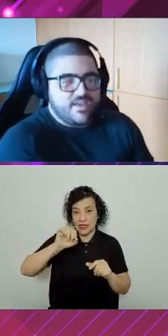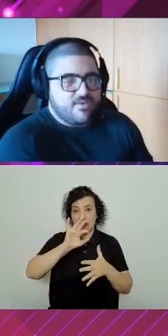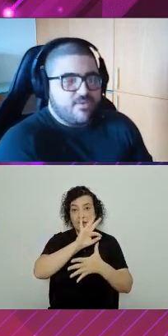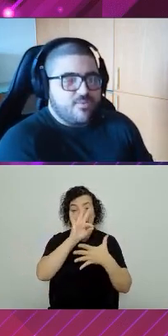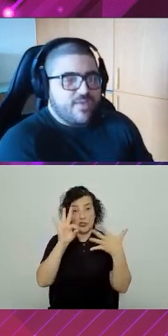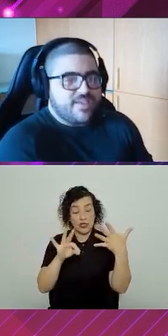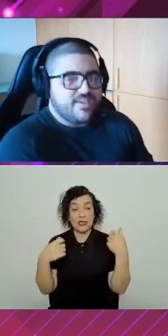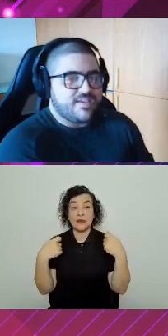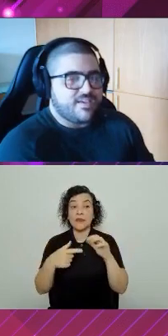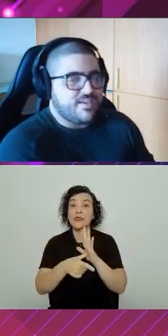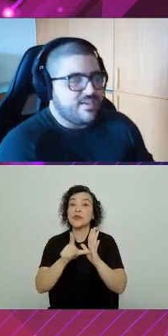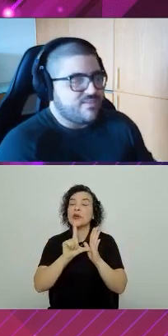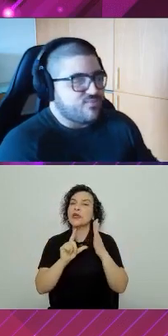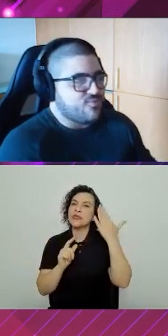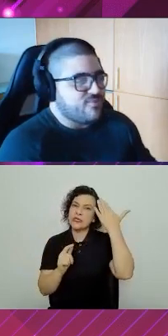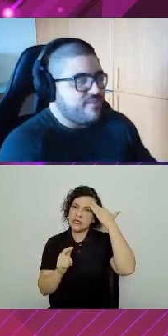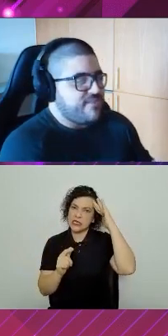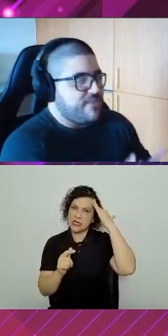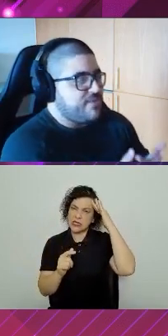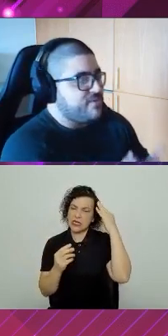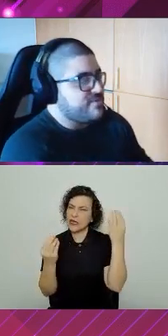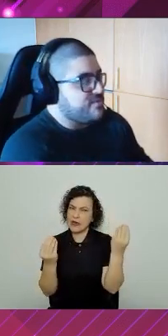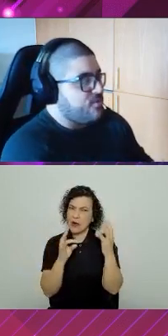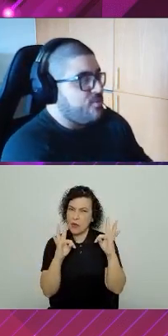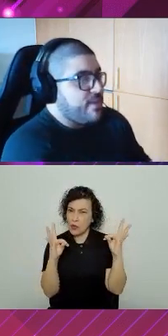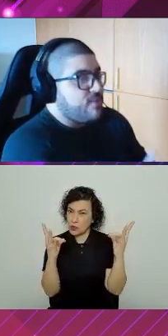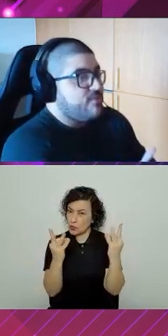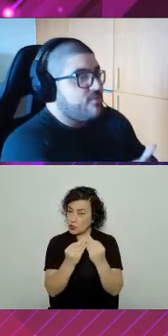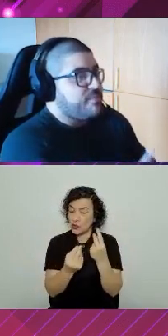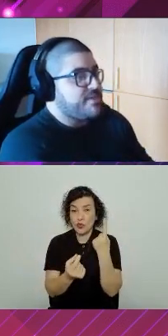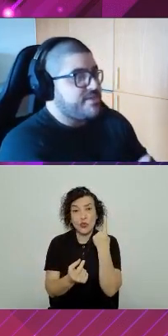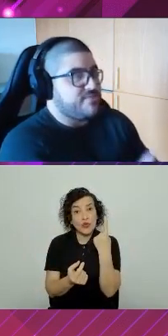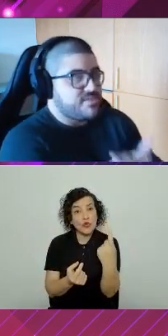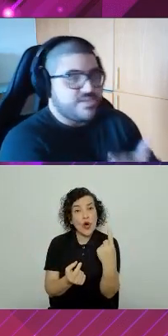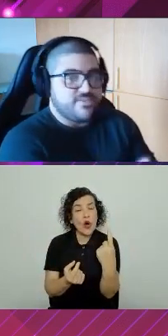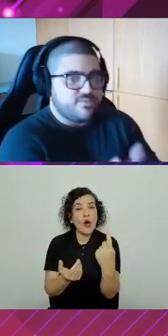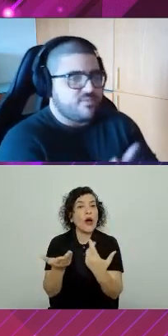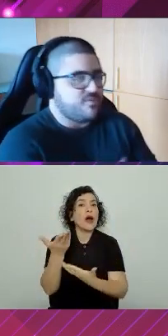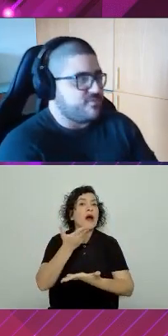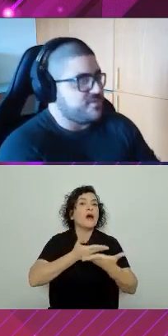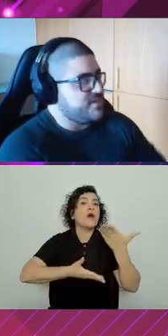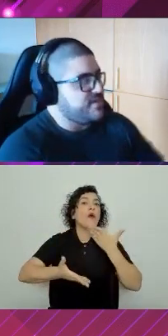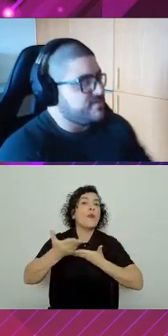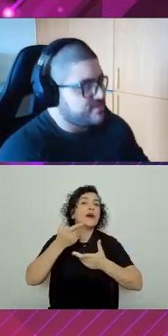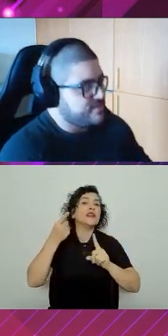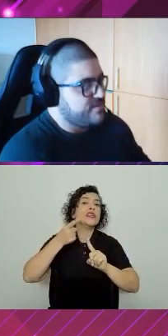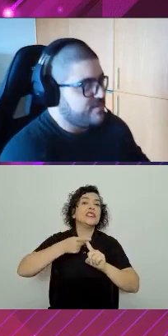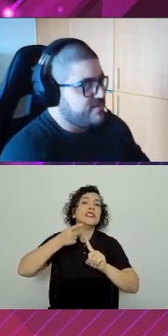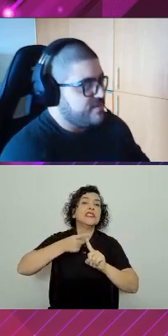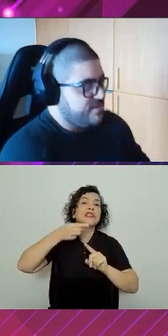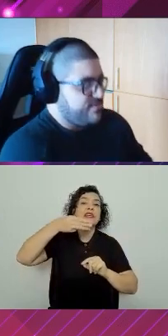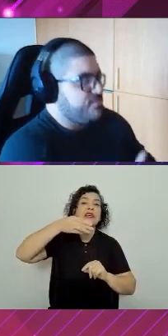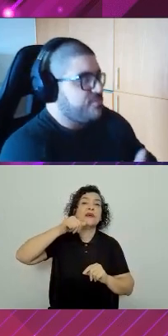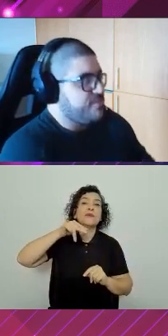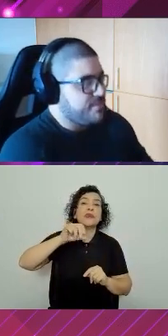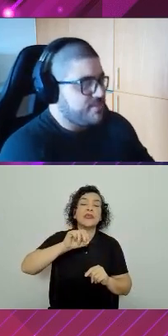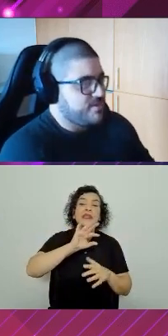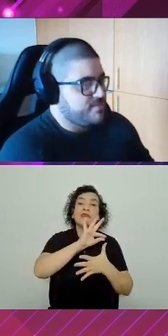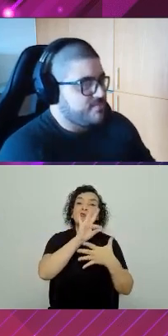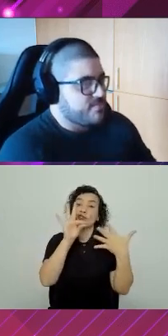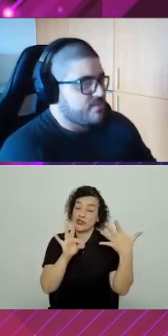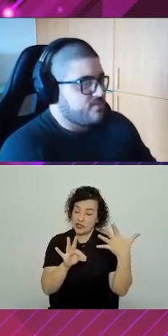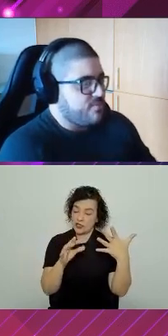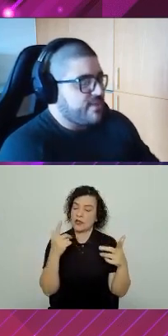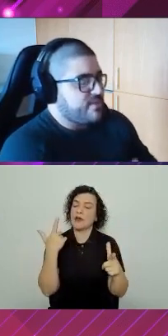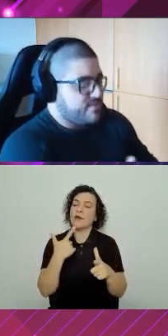como é que isso tudo vai virar uma coisa só. Como é que eu vou compartilhar os estilos dos meus micro front-end? Isso é um problema.